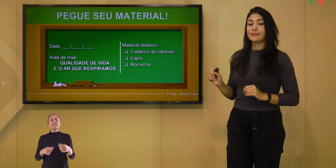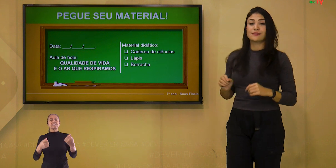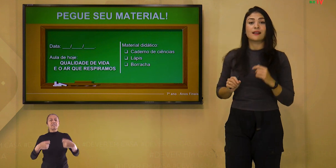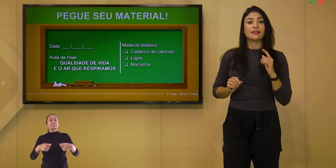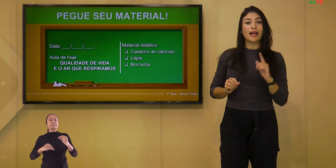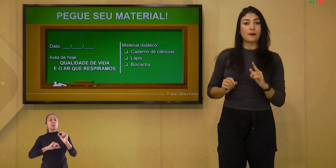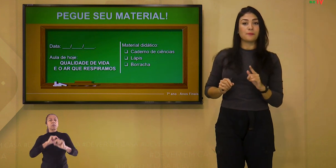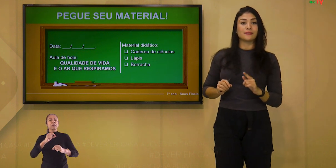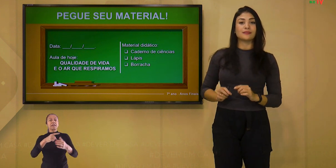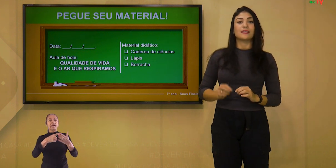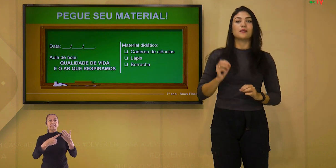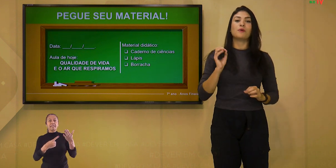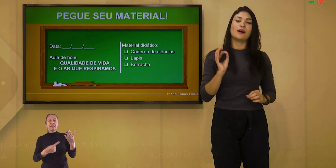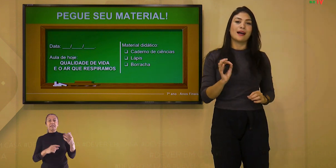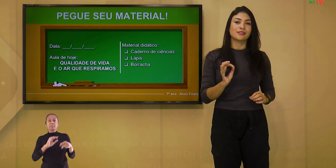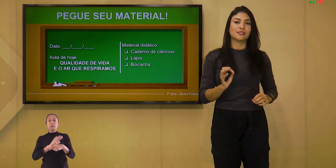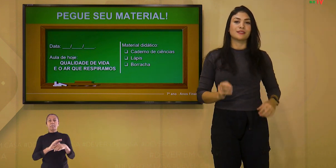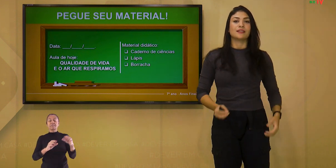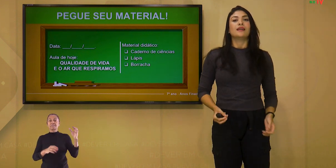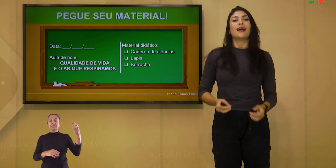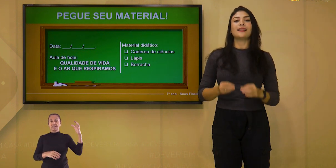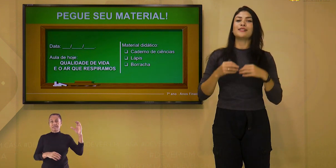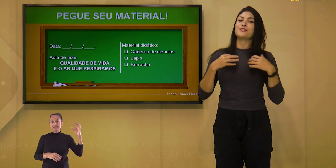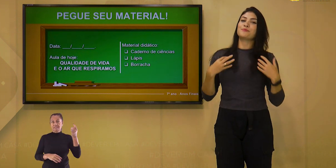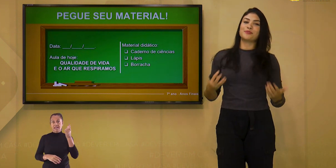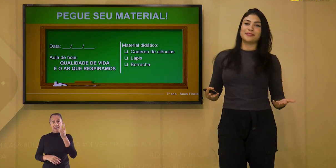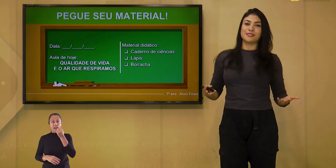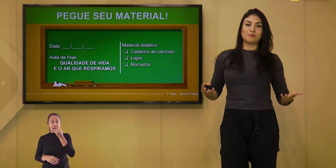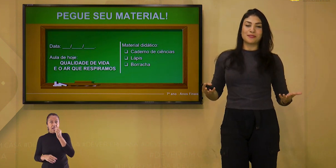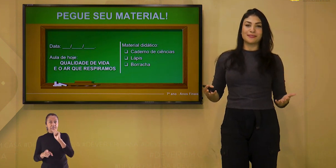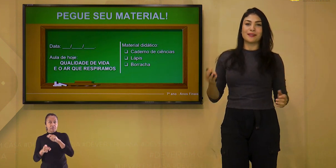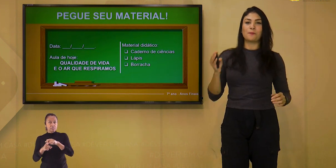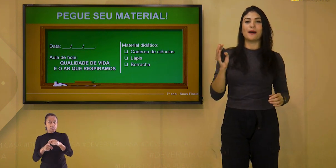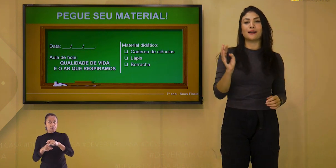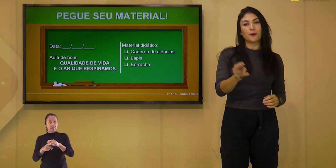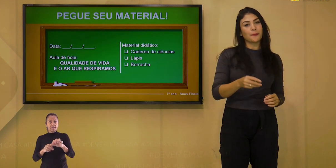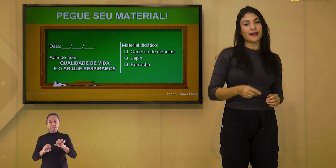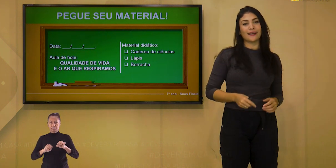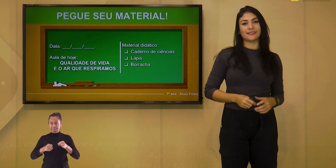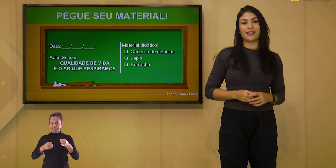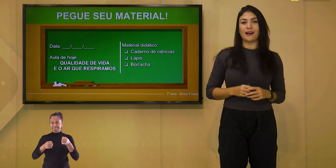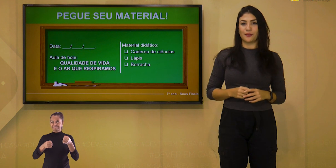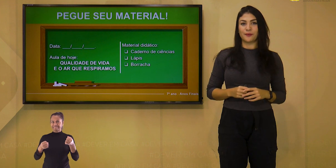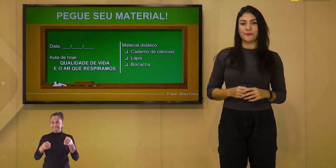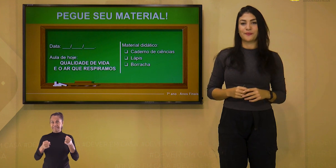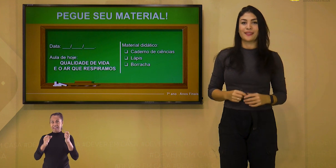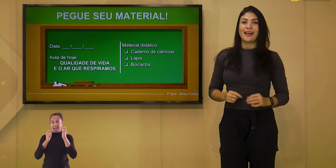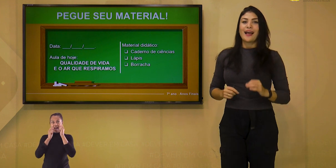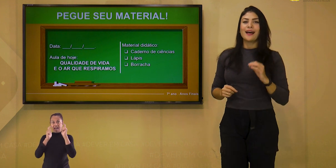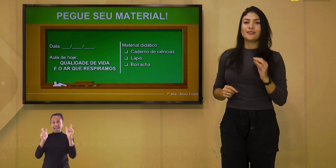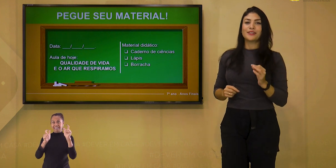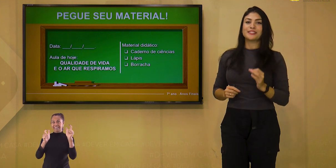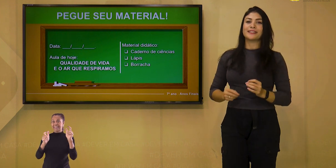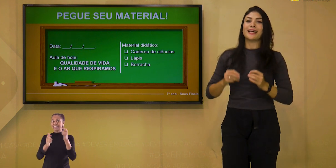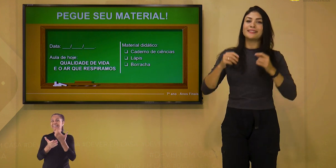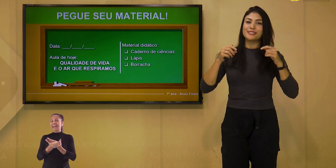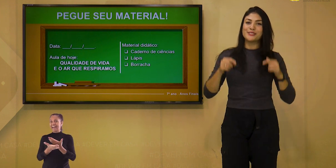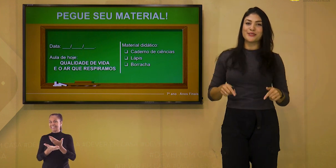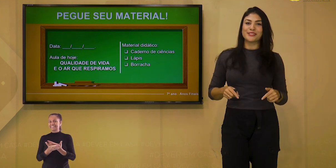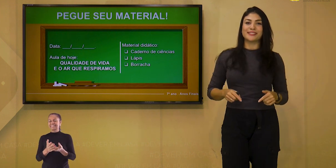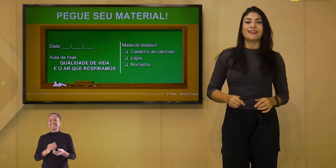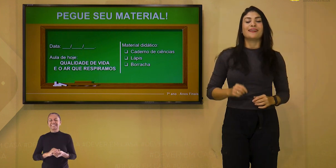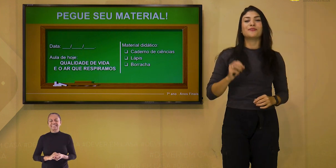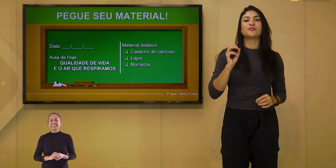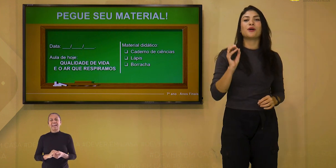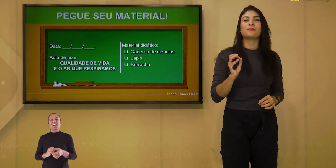ciências, lápis e borracha, além de muita disposição para acompanhar essa aula. Anote a data